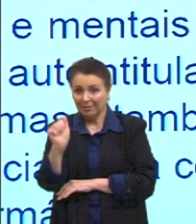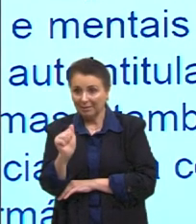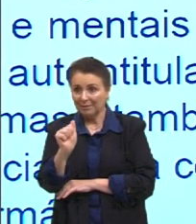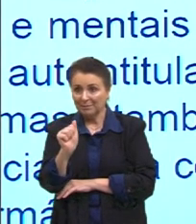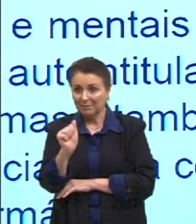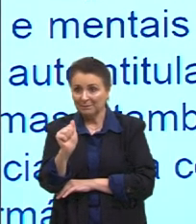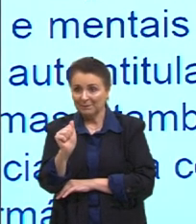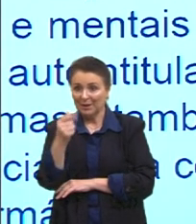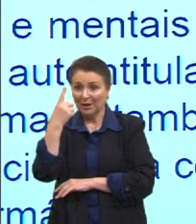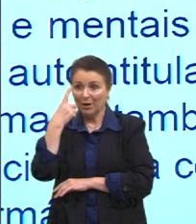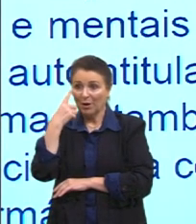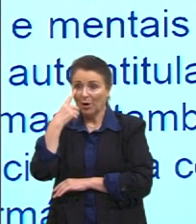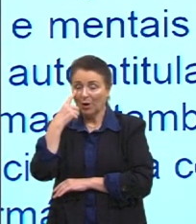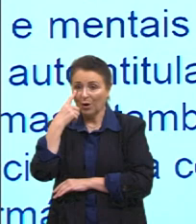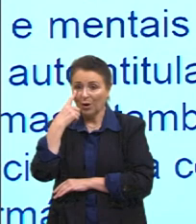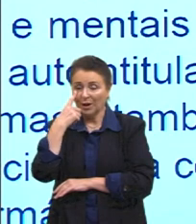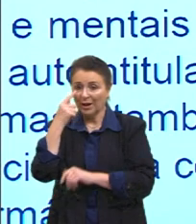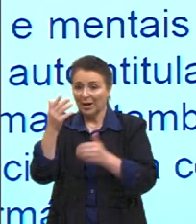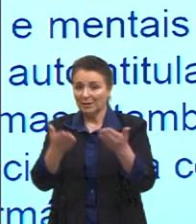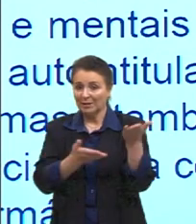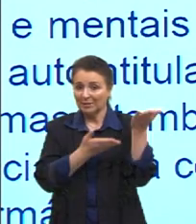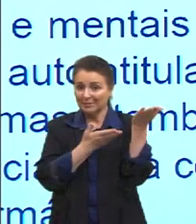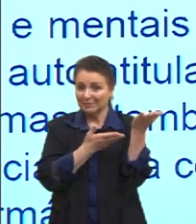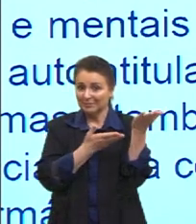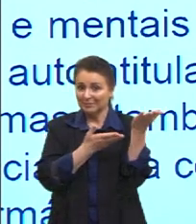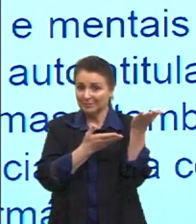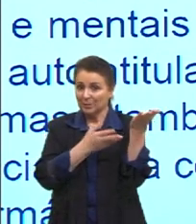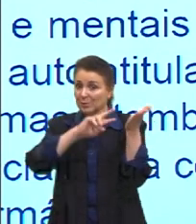vocês observarem o que essa imagem diz.